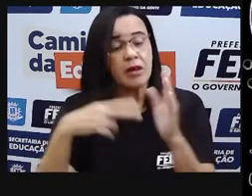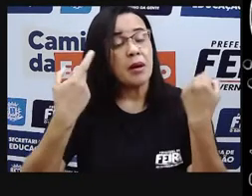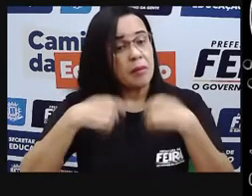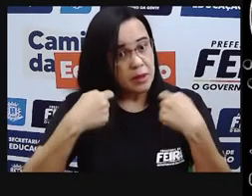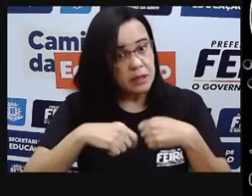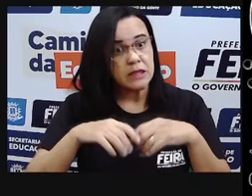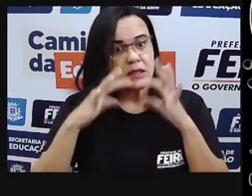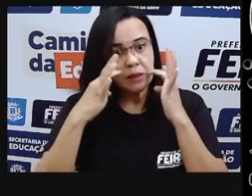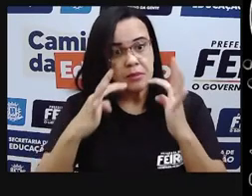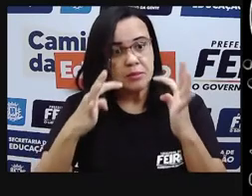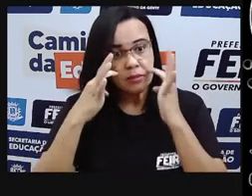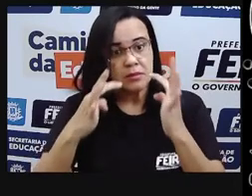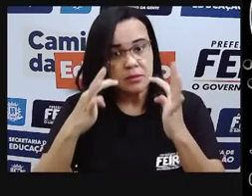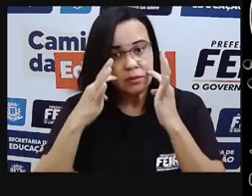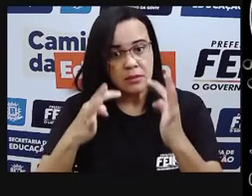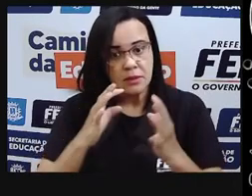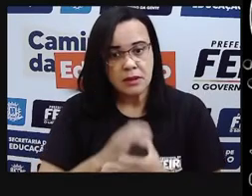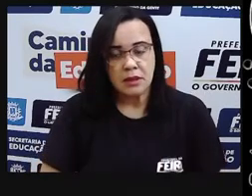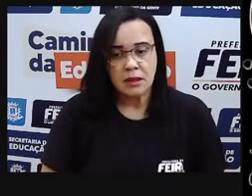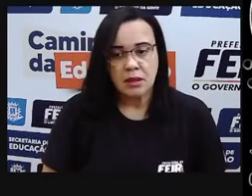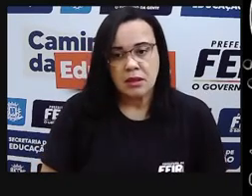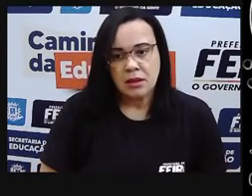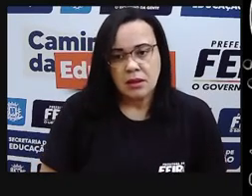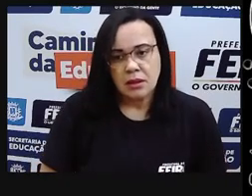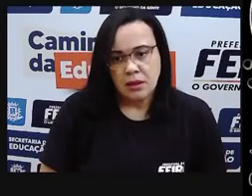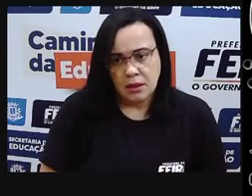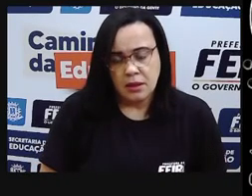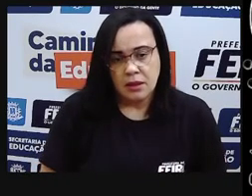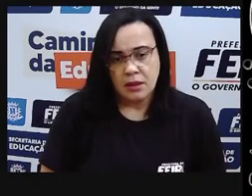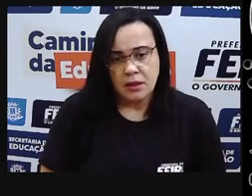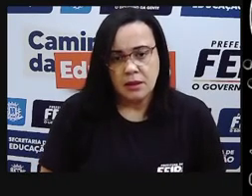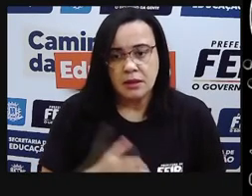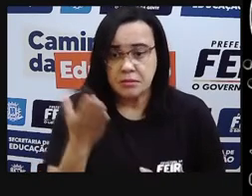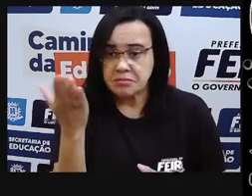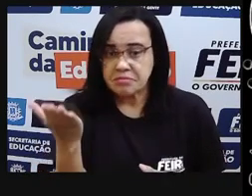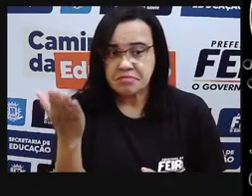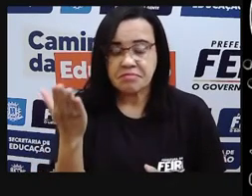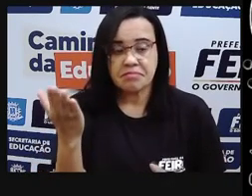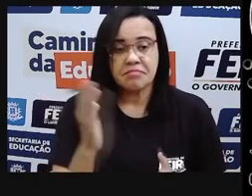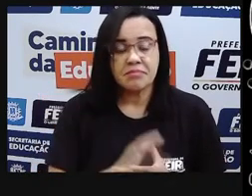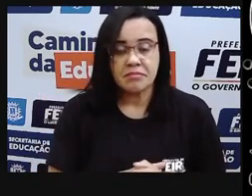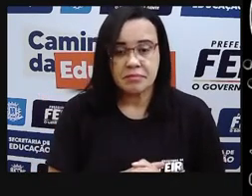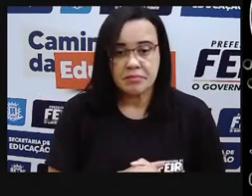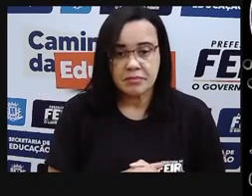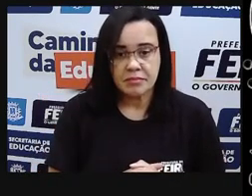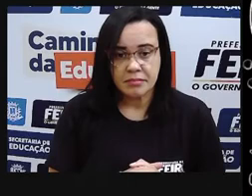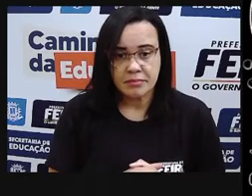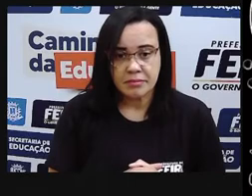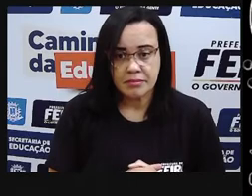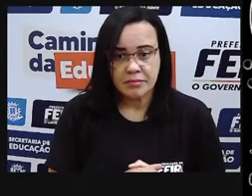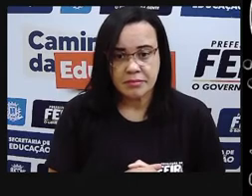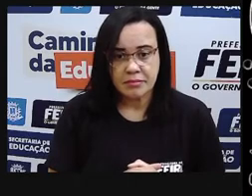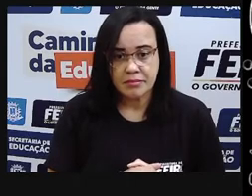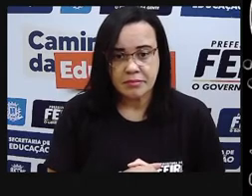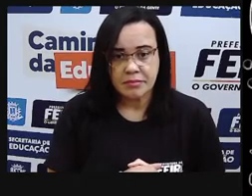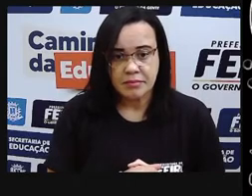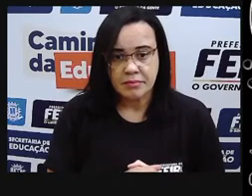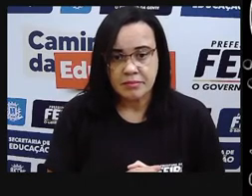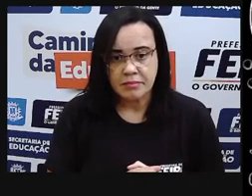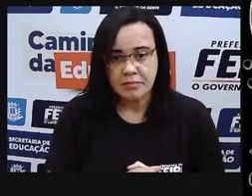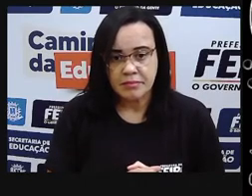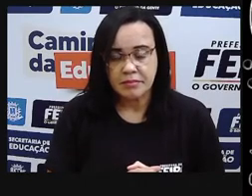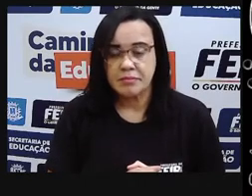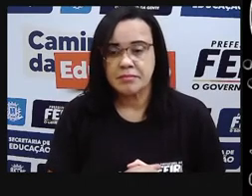observar? Se para fazer o consumo, o cálculo do consumo, então, eu tenho uma potência. Quando eu falo de